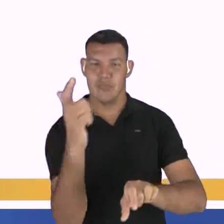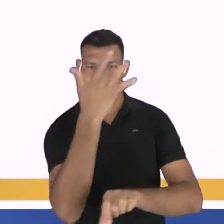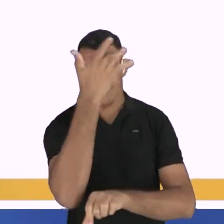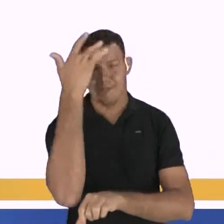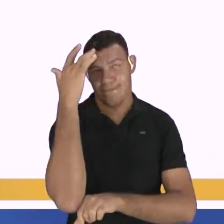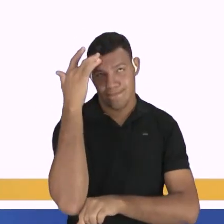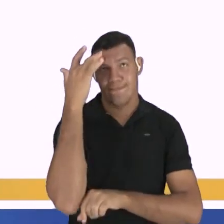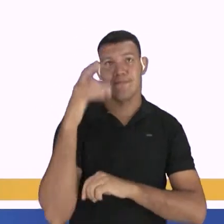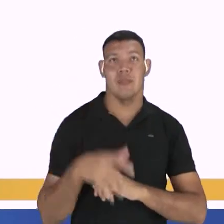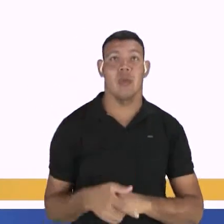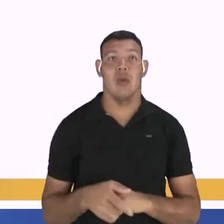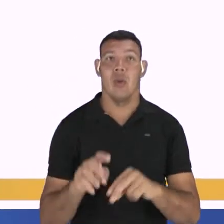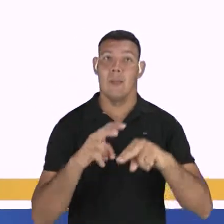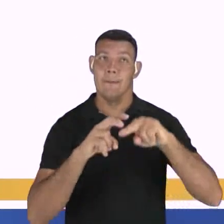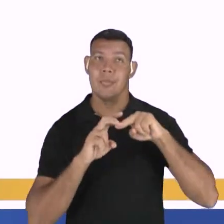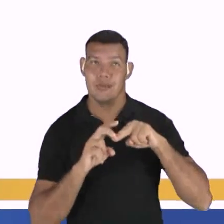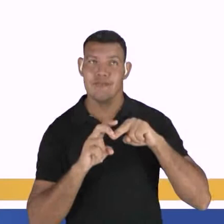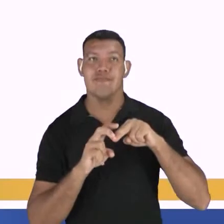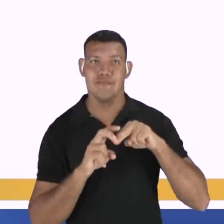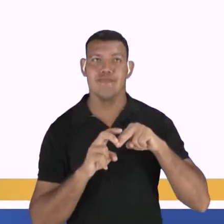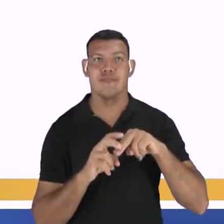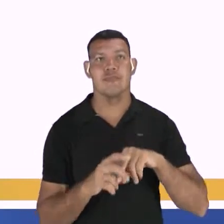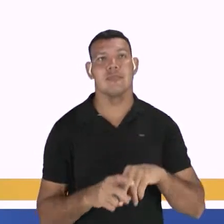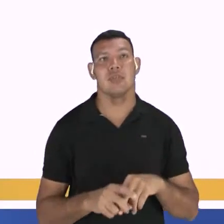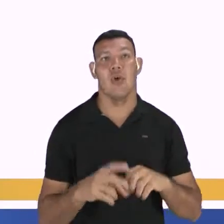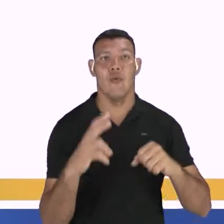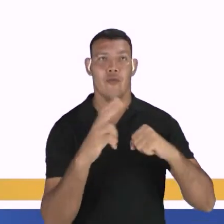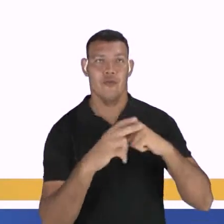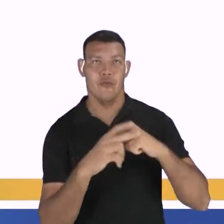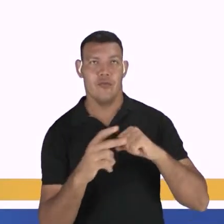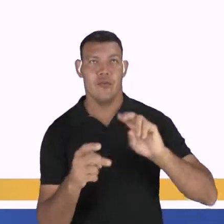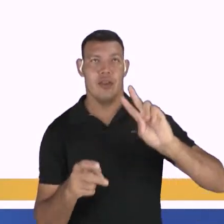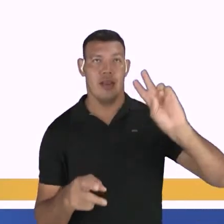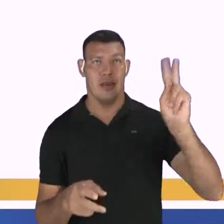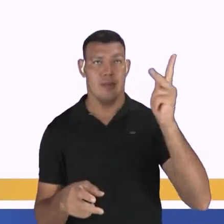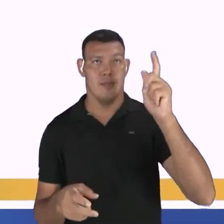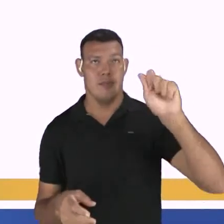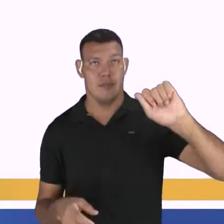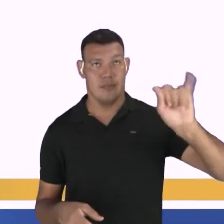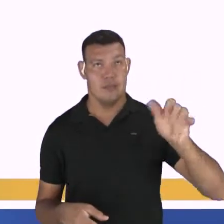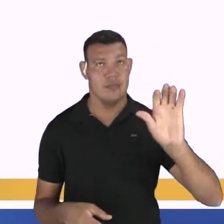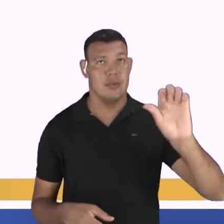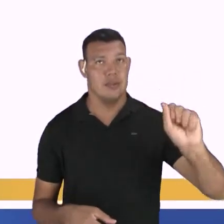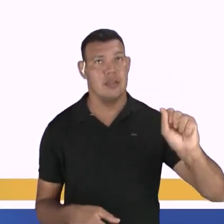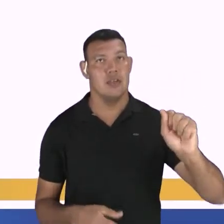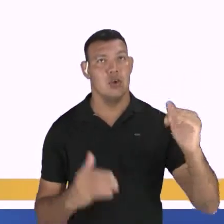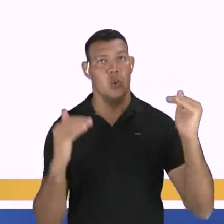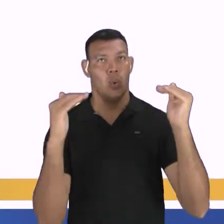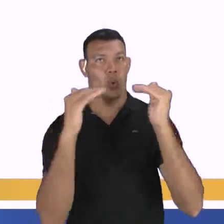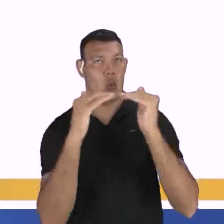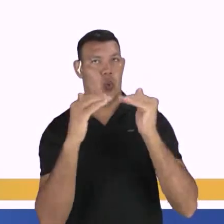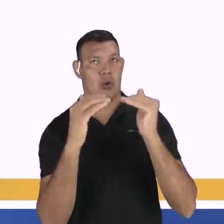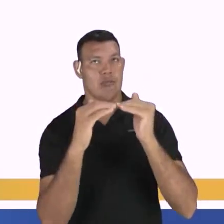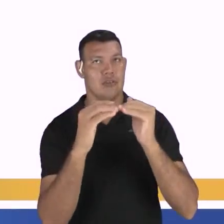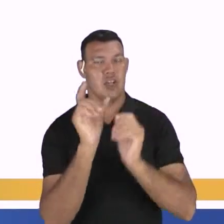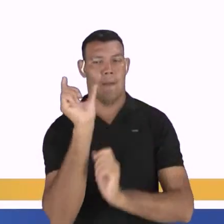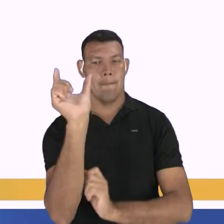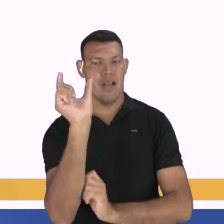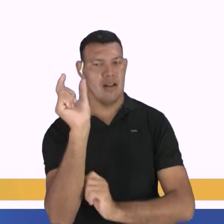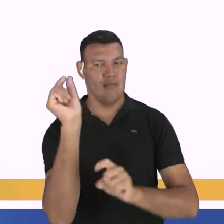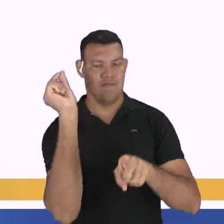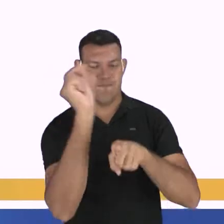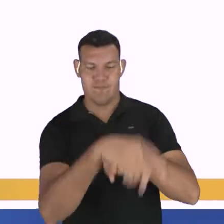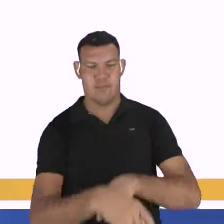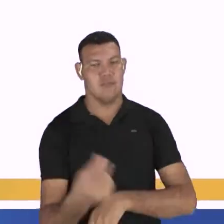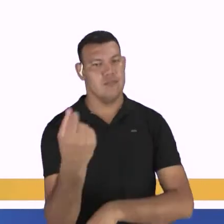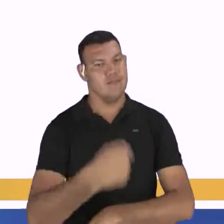haja na tirinha não precisa concordar com a palavra vagas. Está correto. Eu falei para vocês que o verbo haver, no